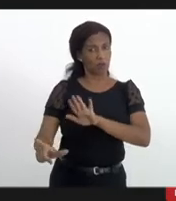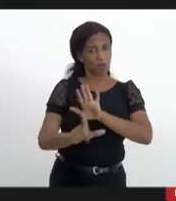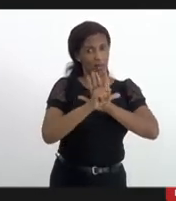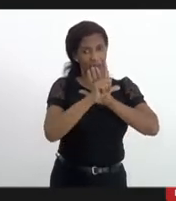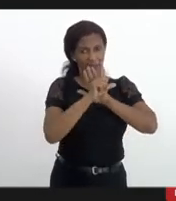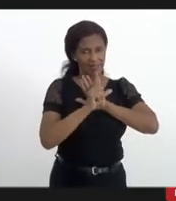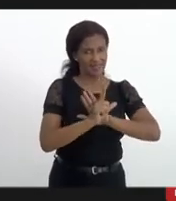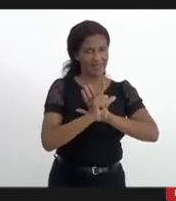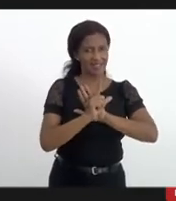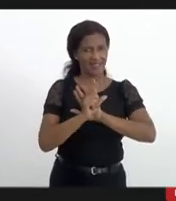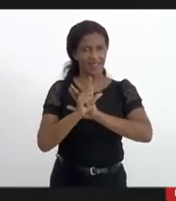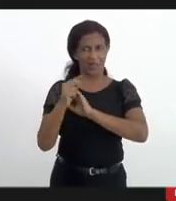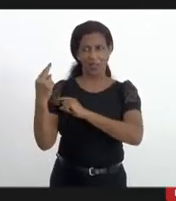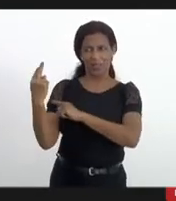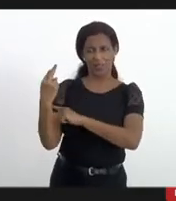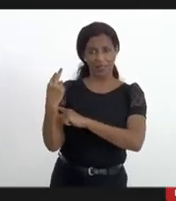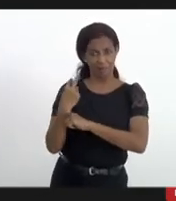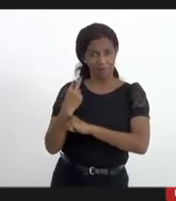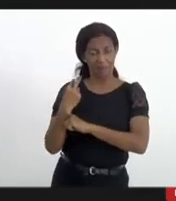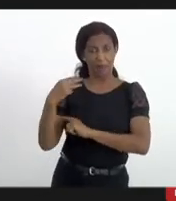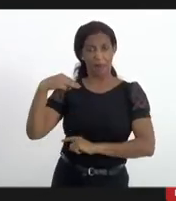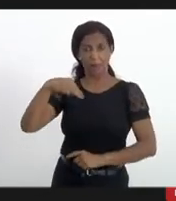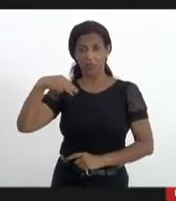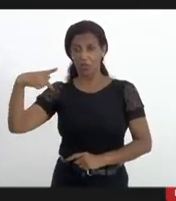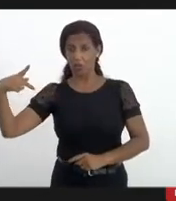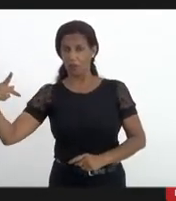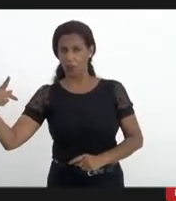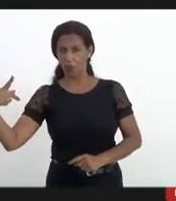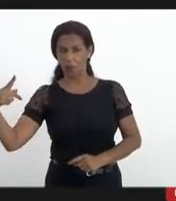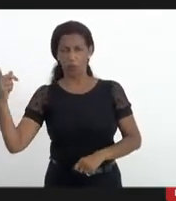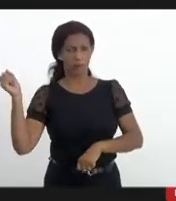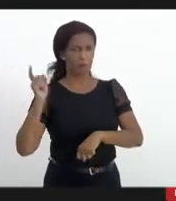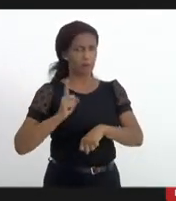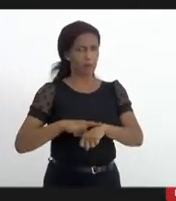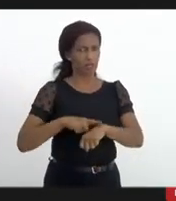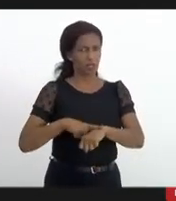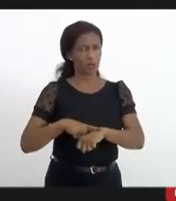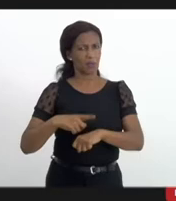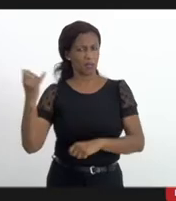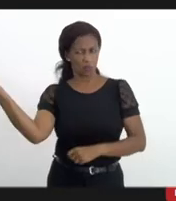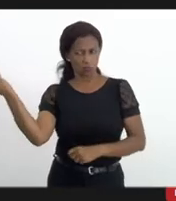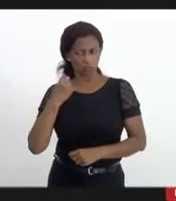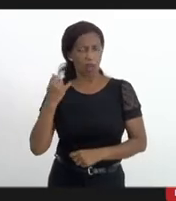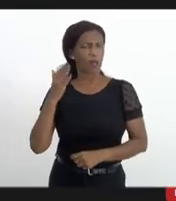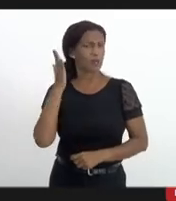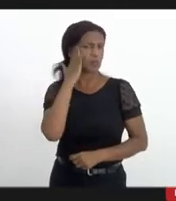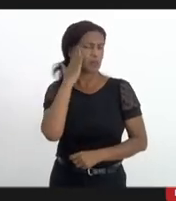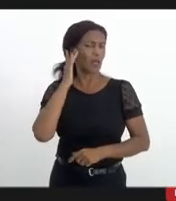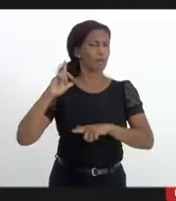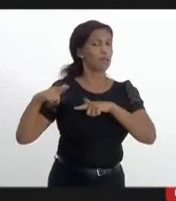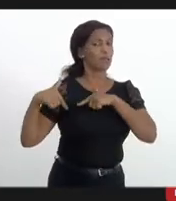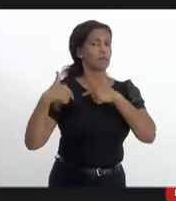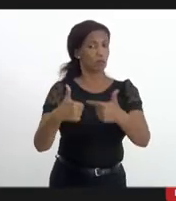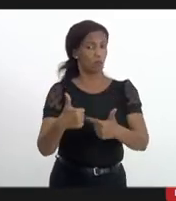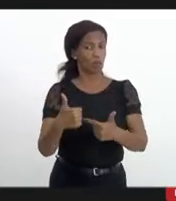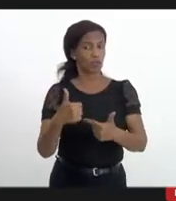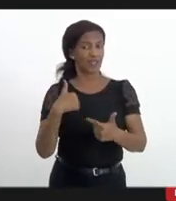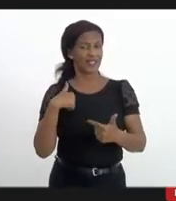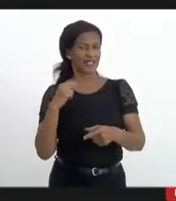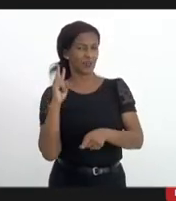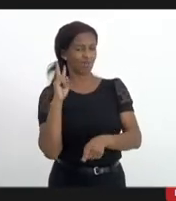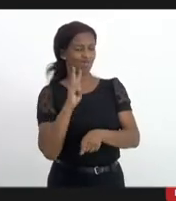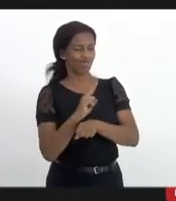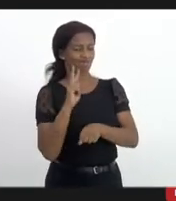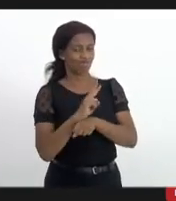nos fiscaliza diretamente o Ministério Público que é imediatamente comunicado de todas as ações, a gente tem que resguardar